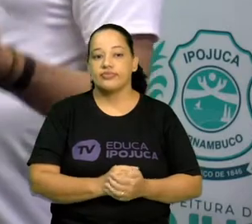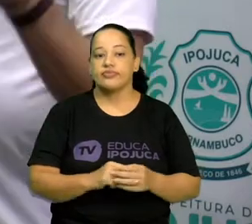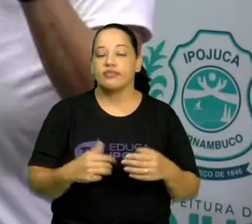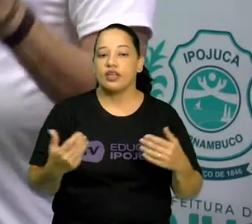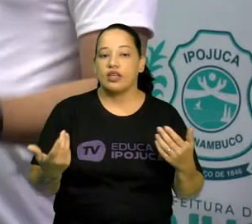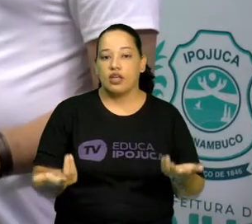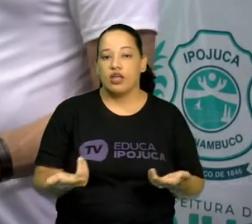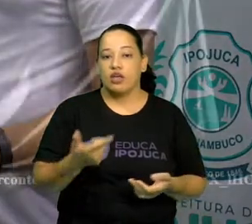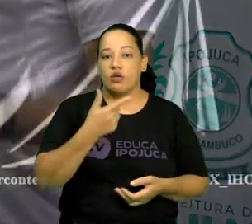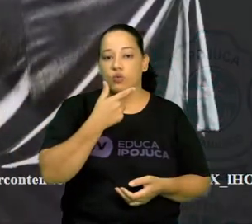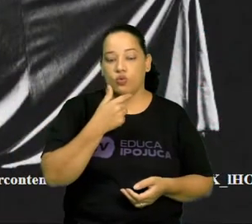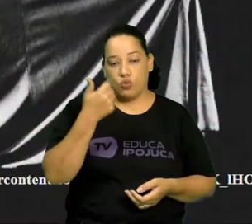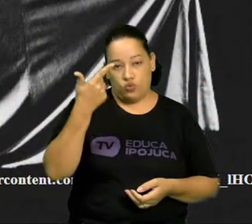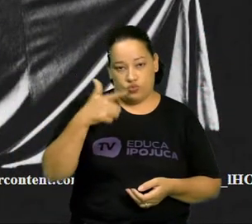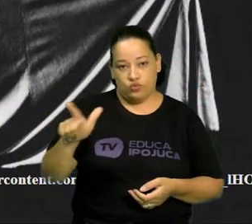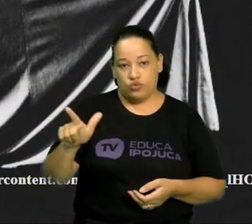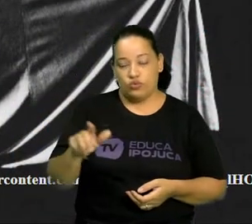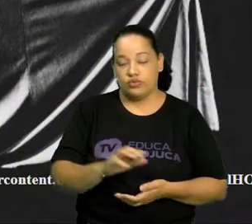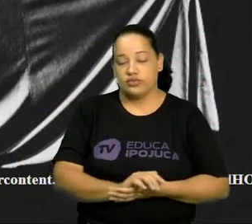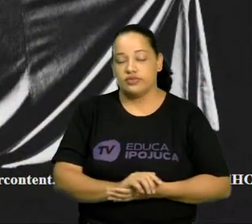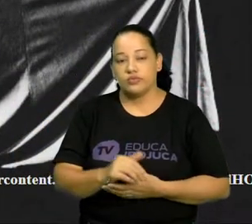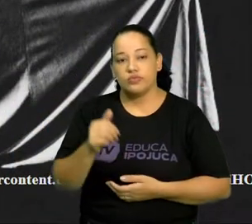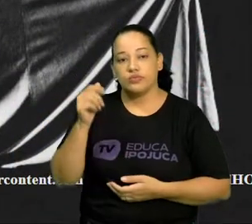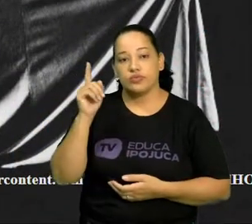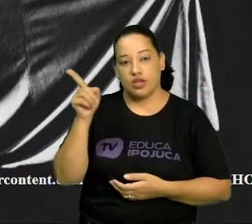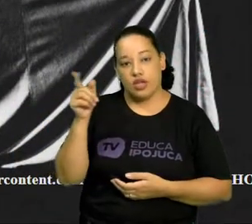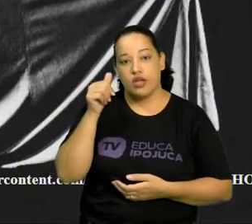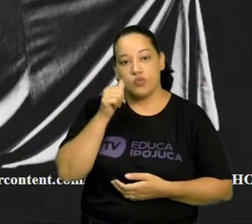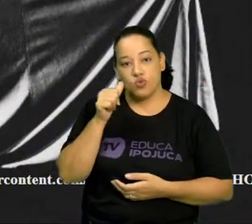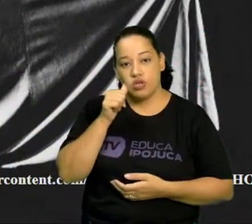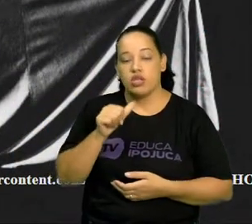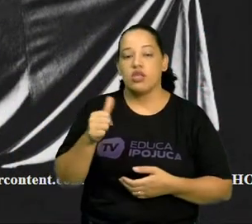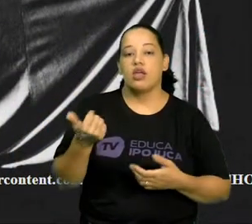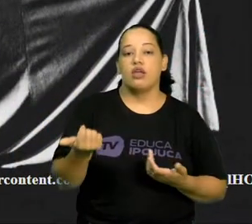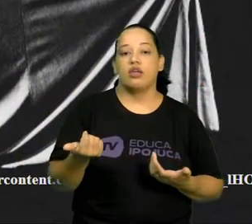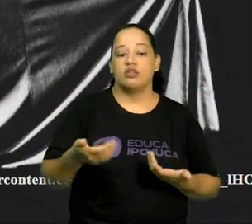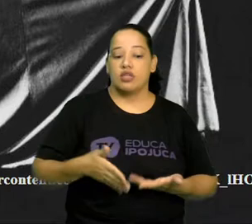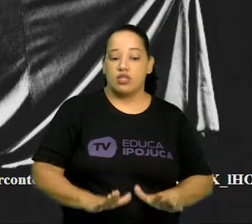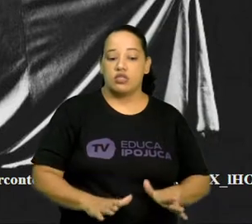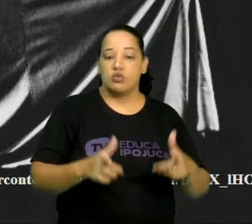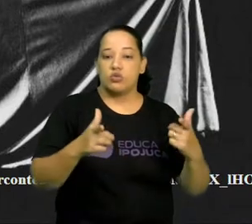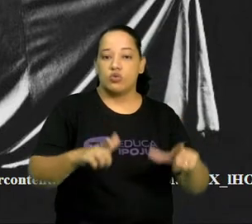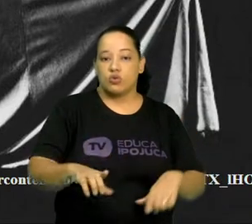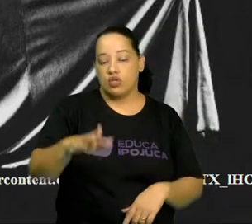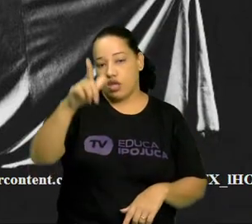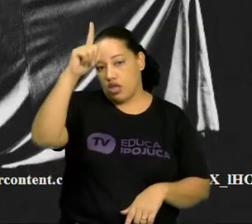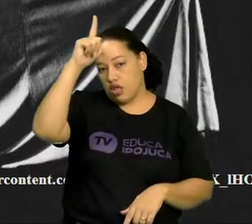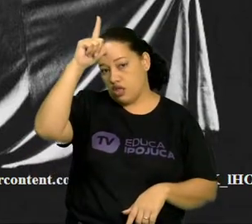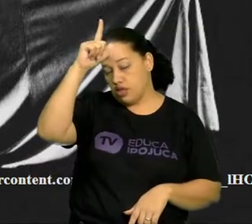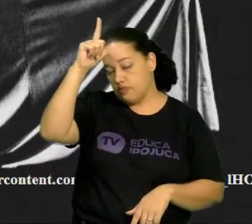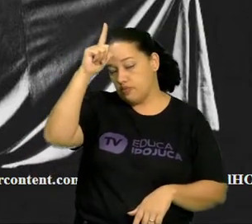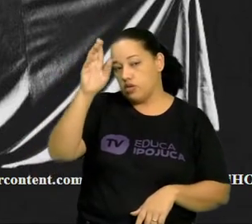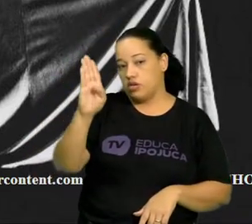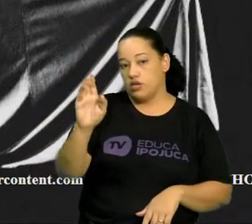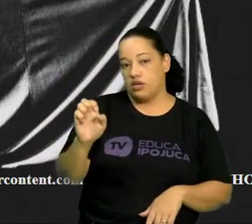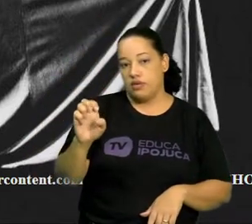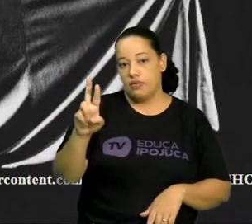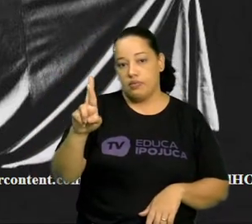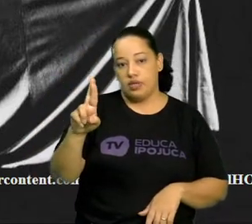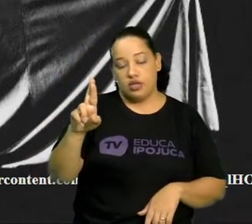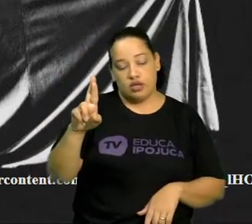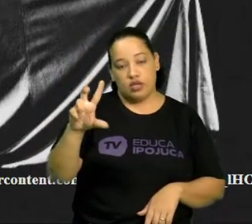Mary Wigman. Ela é uma alemã, de Berlim. Foi